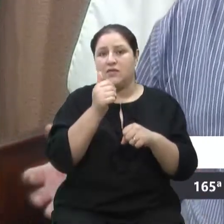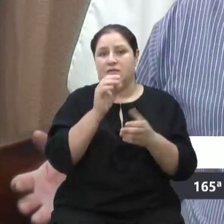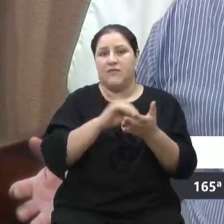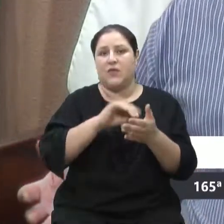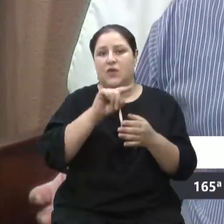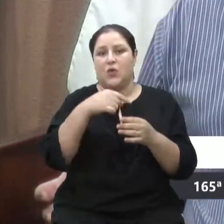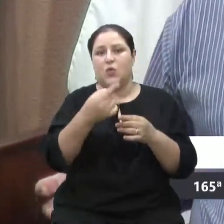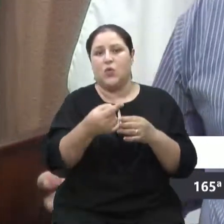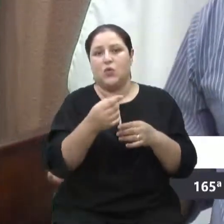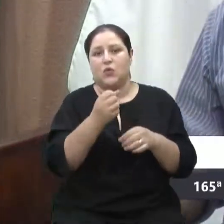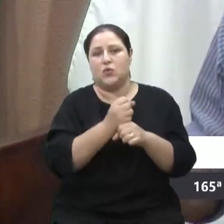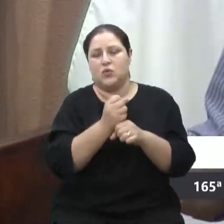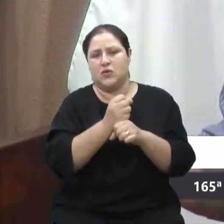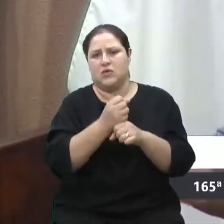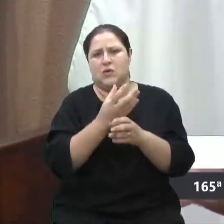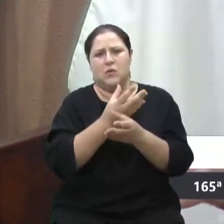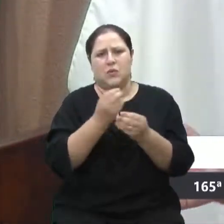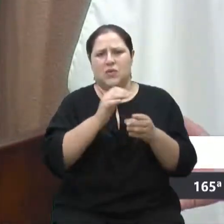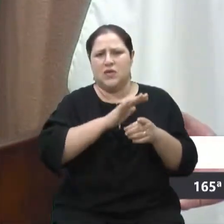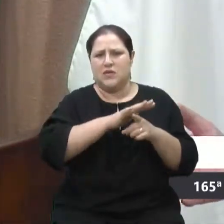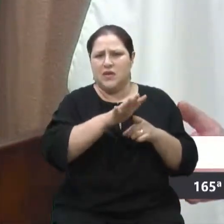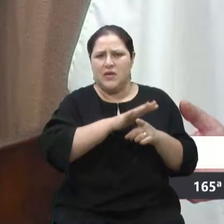muitas demandas que não saem do papel.